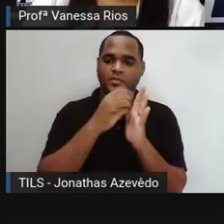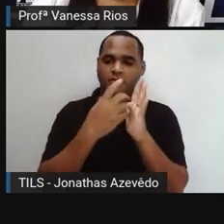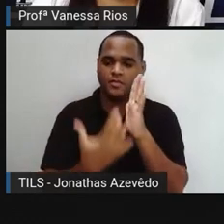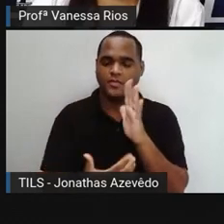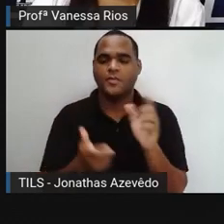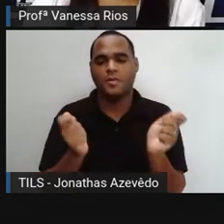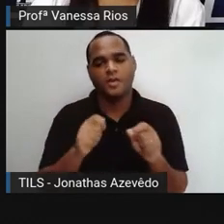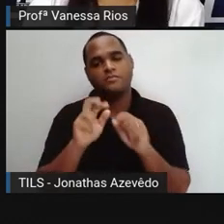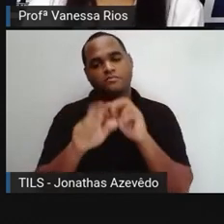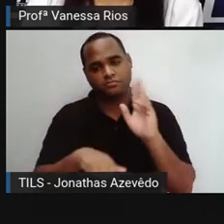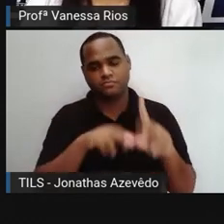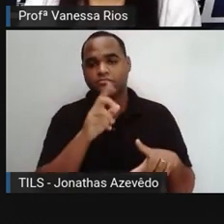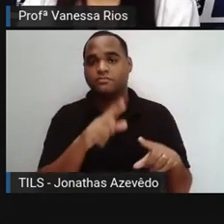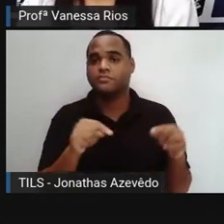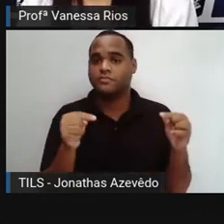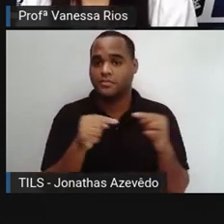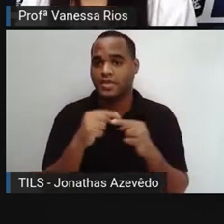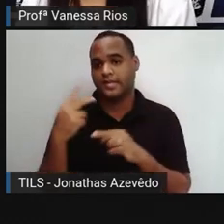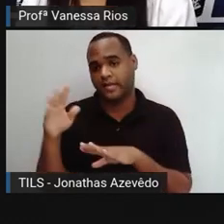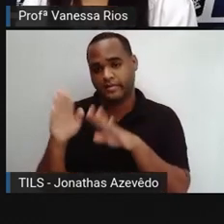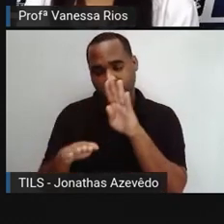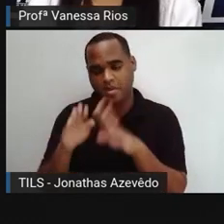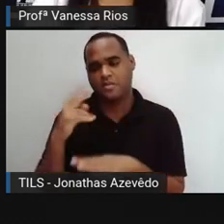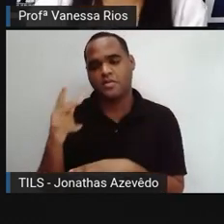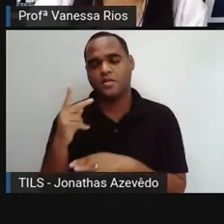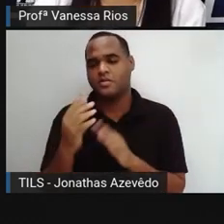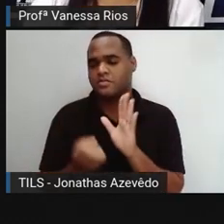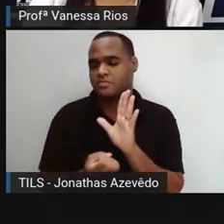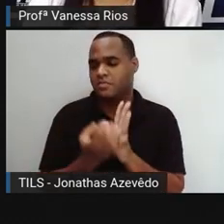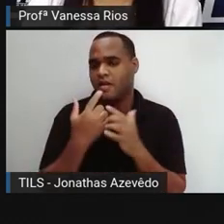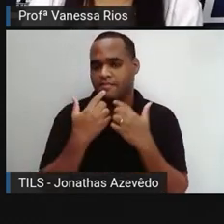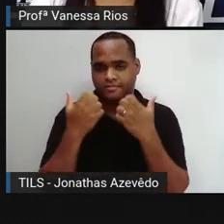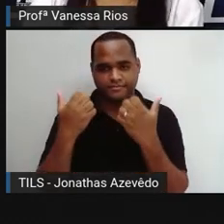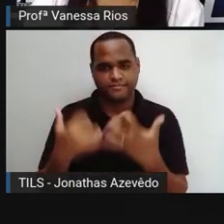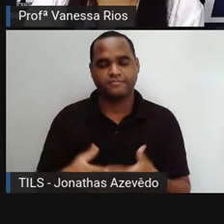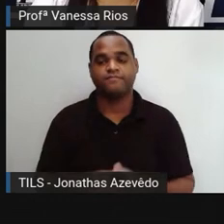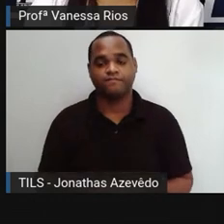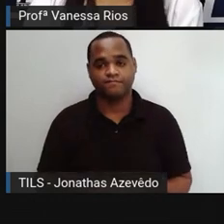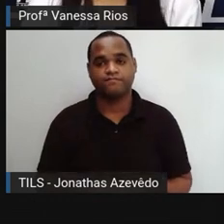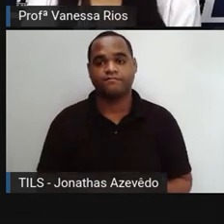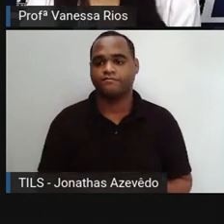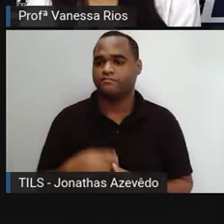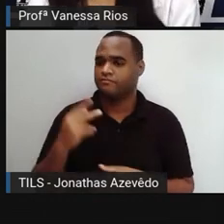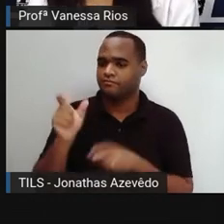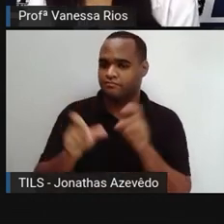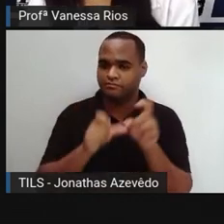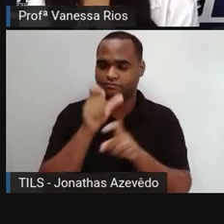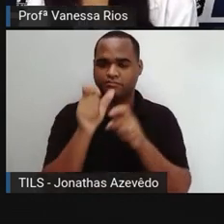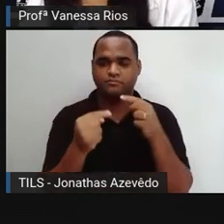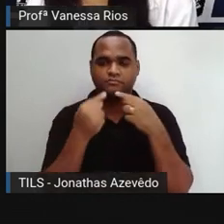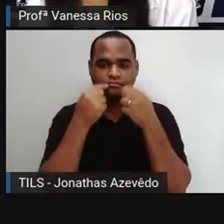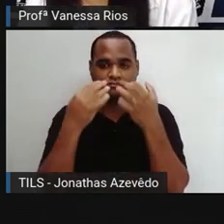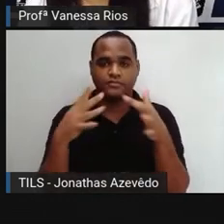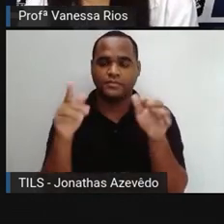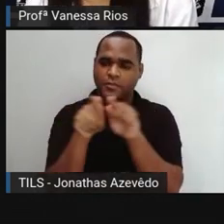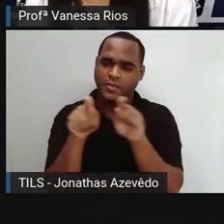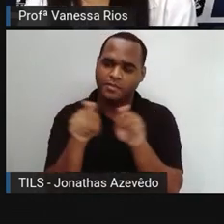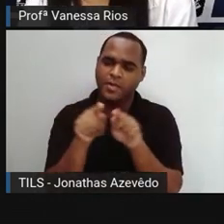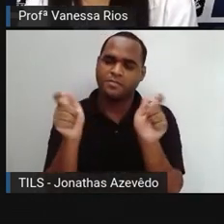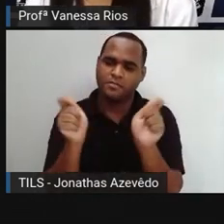ser diferentes dependendo de quem é o autor, e as características destacadas também podem ser